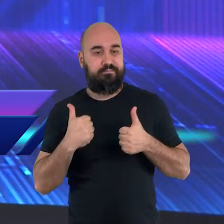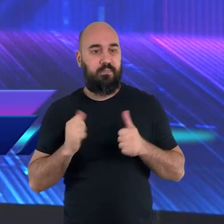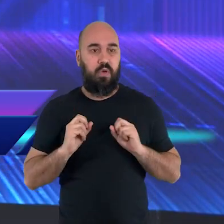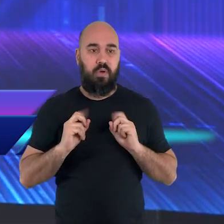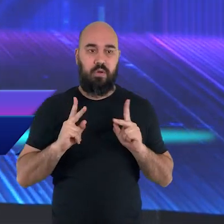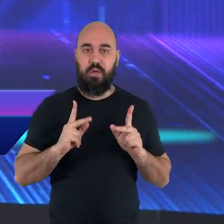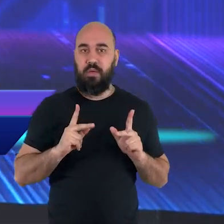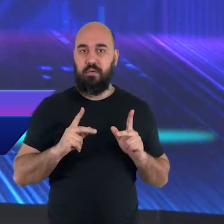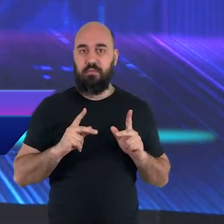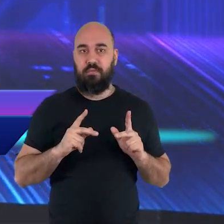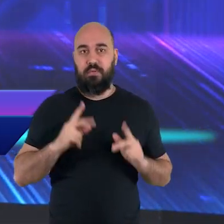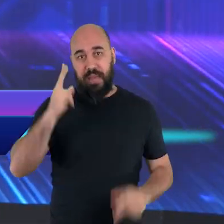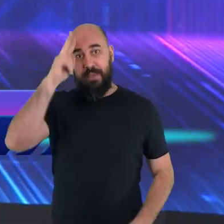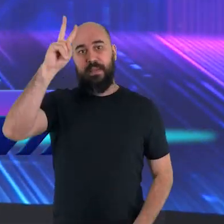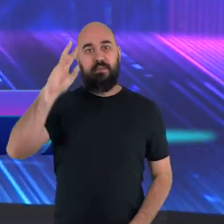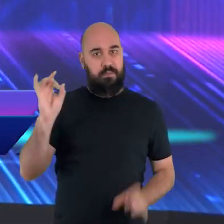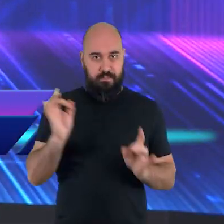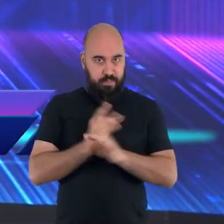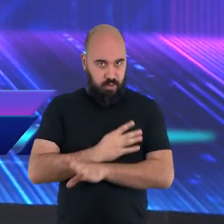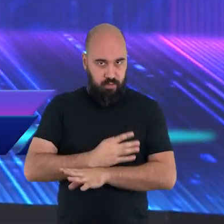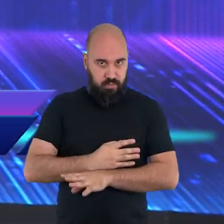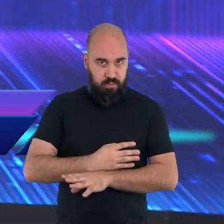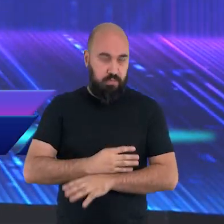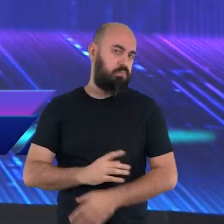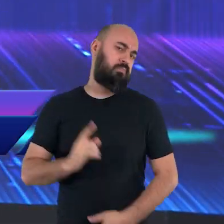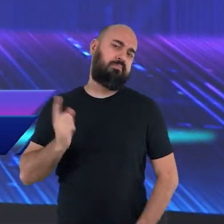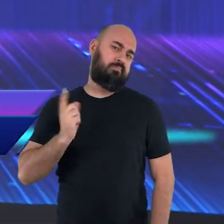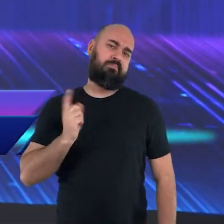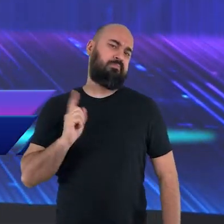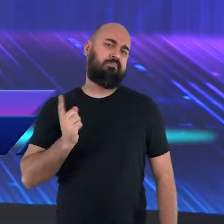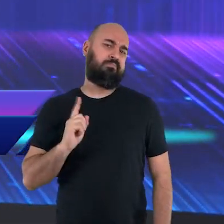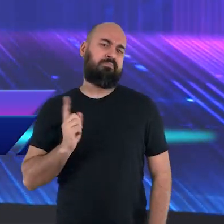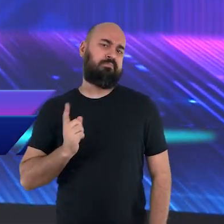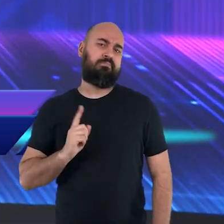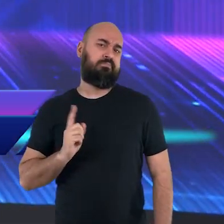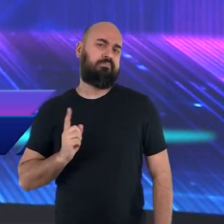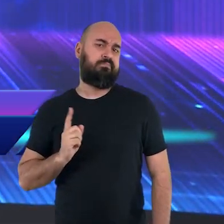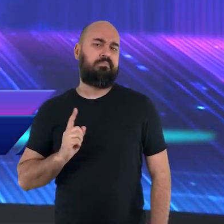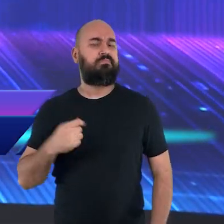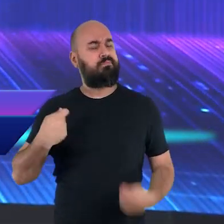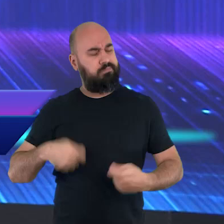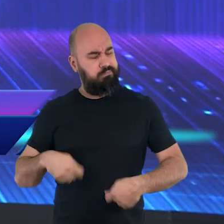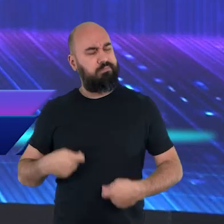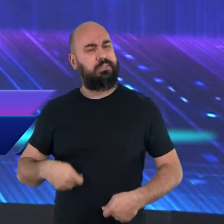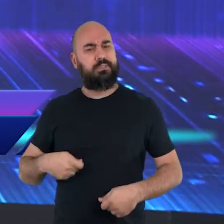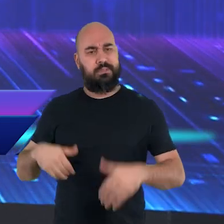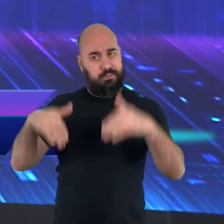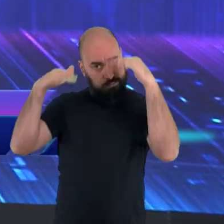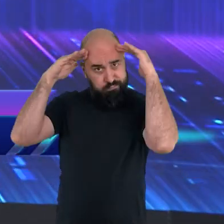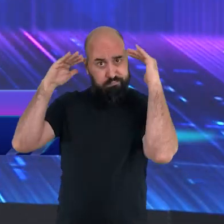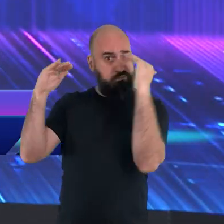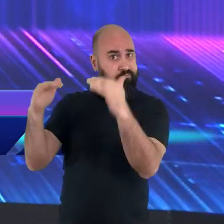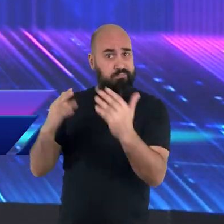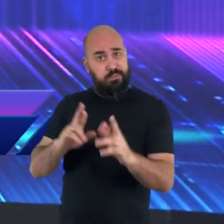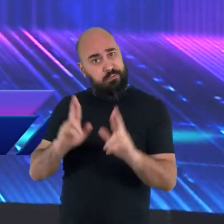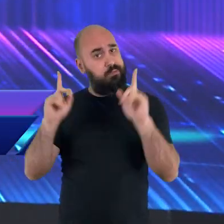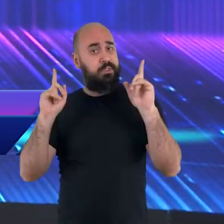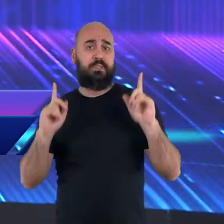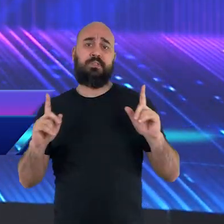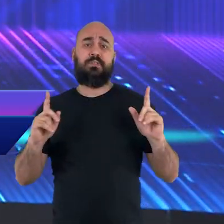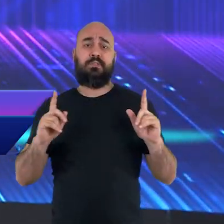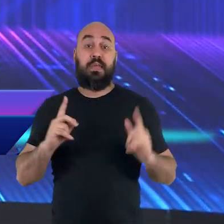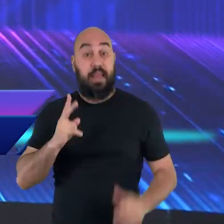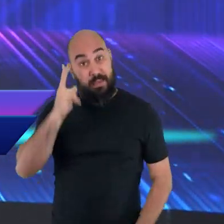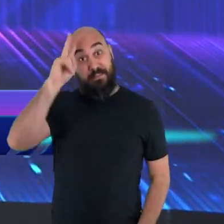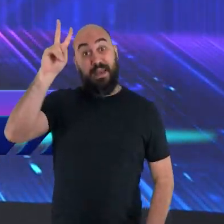a minha lembrança do sábado já faz com que eu tenha obedecido o quarto mandamento. Não, não é lembrar. É lembrar para